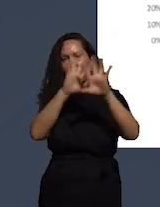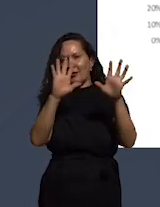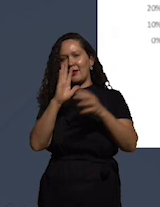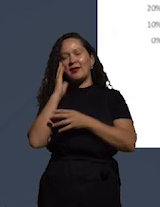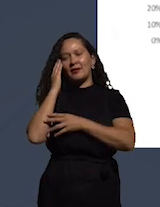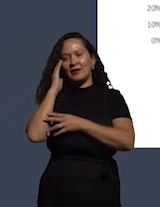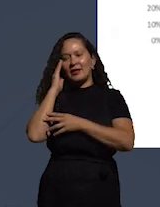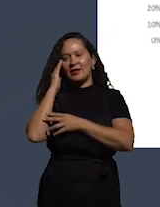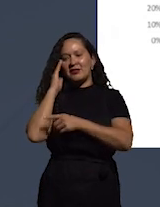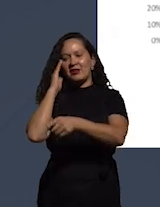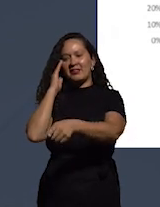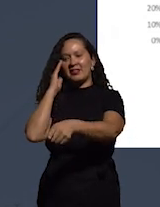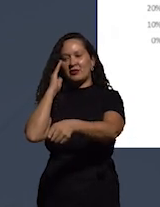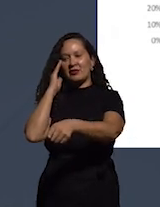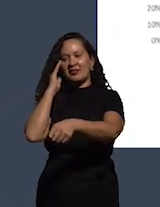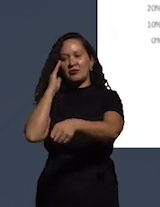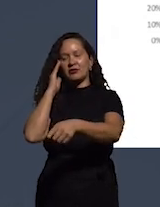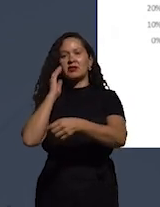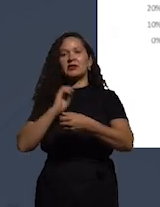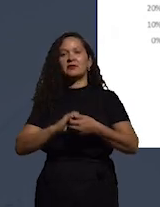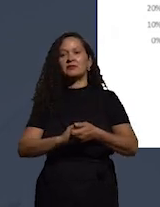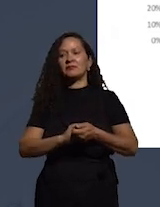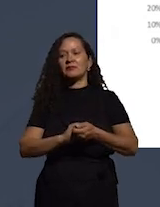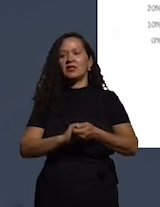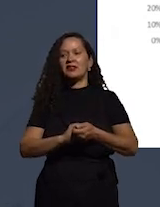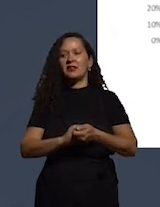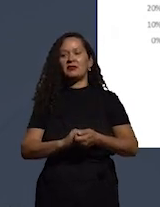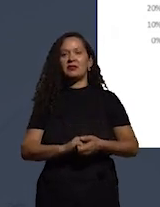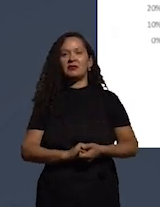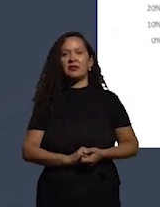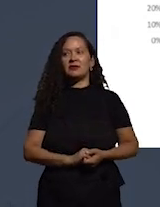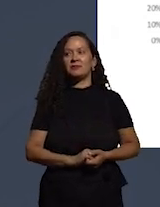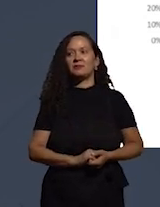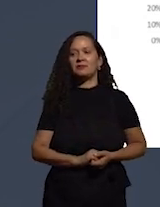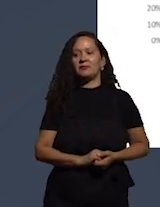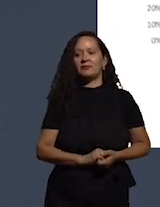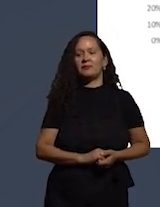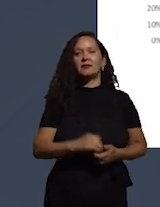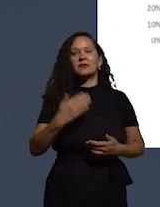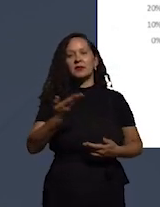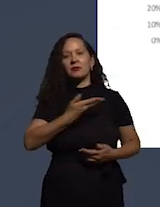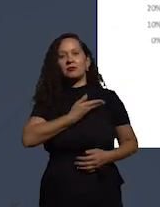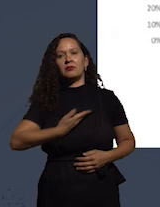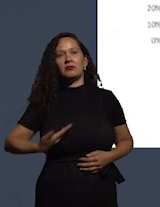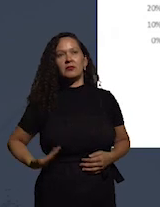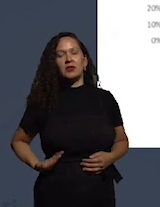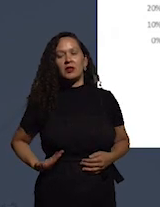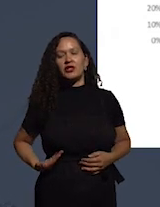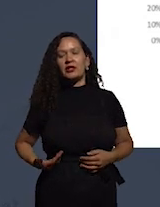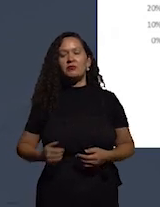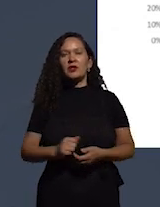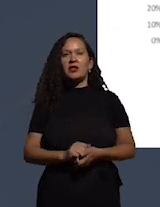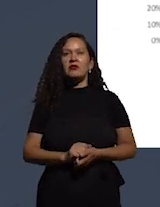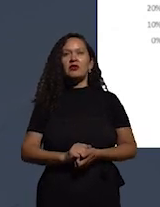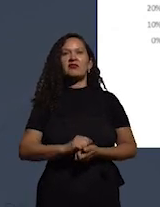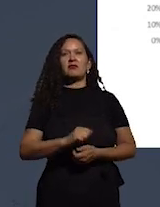eu ilustrei esses dois tipos ideais de governança que nem todo mundo, que ninguém tem completamente, mas vamos,